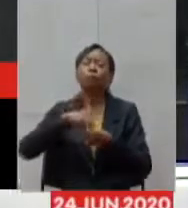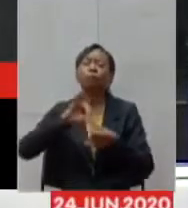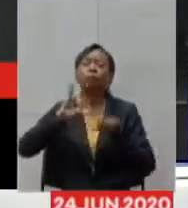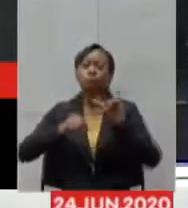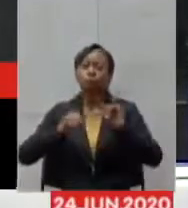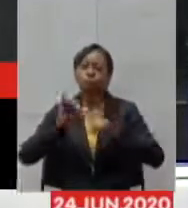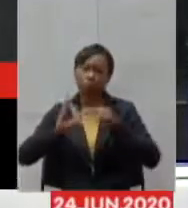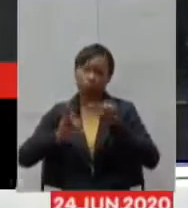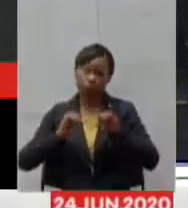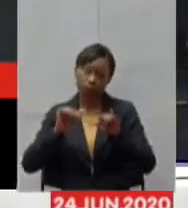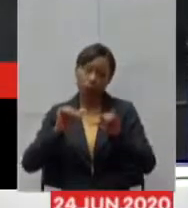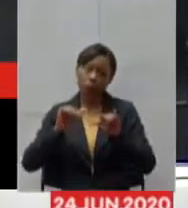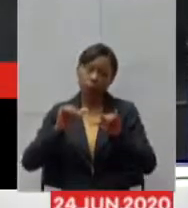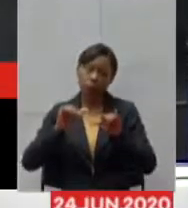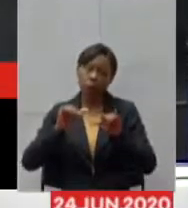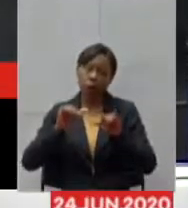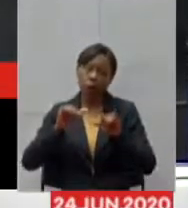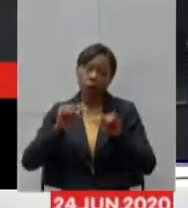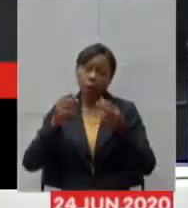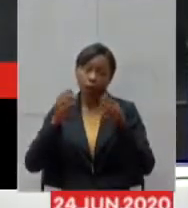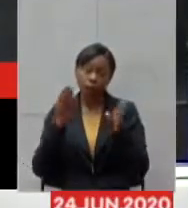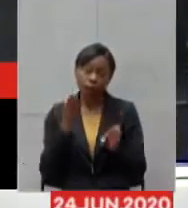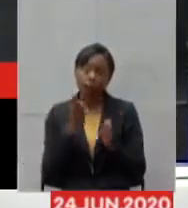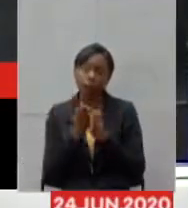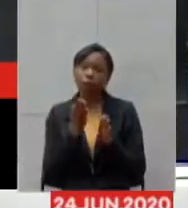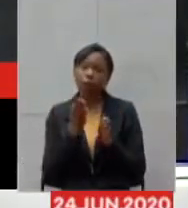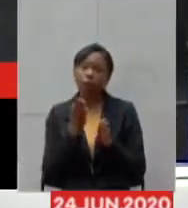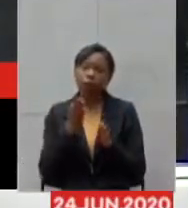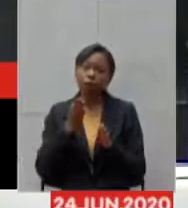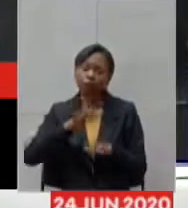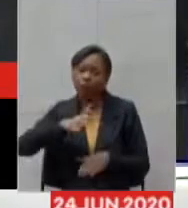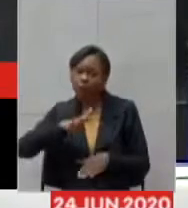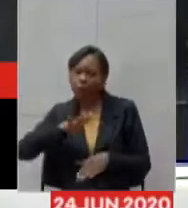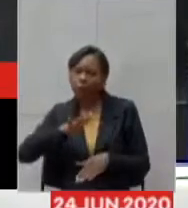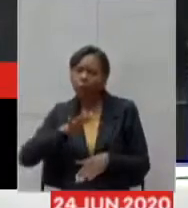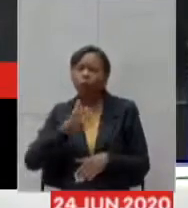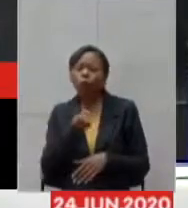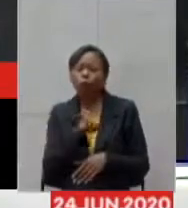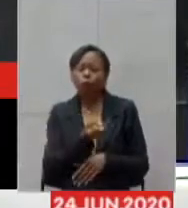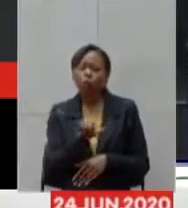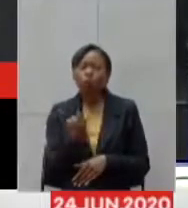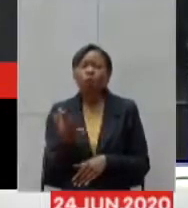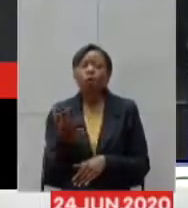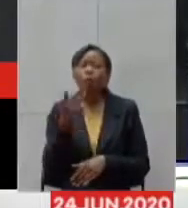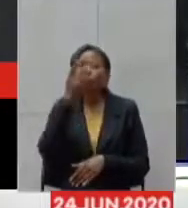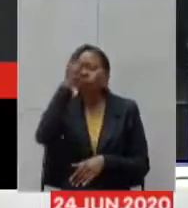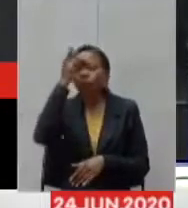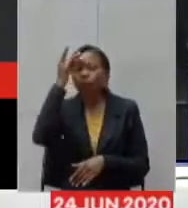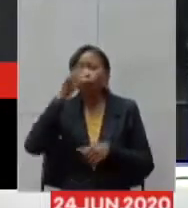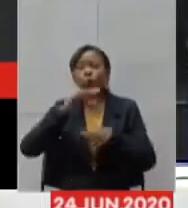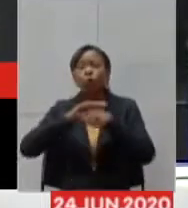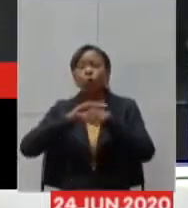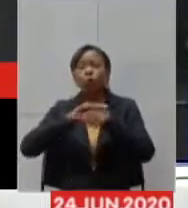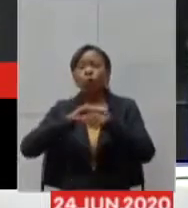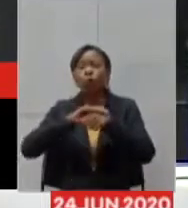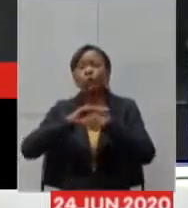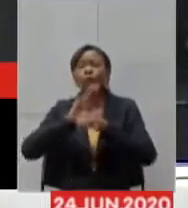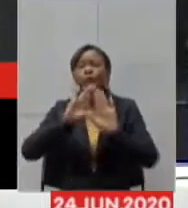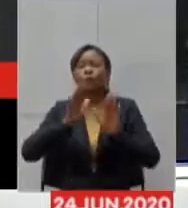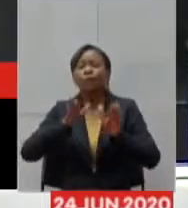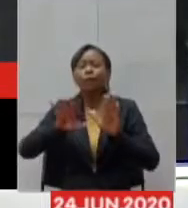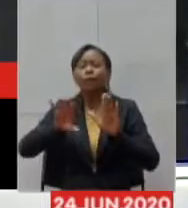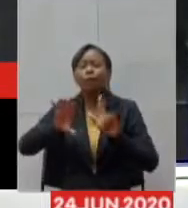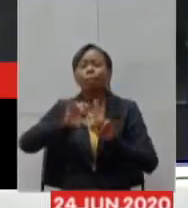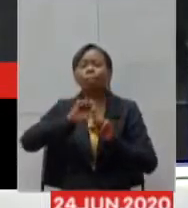uma forma, ainda que abstrata, o número de pessoas contaminadas quando nós levamos para aqueles casos